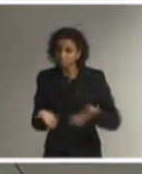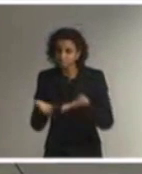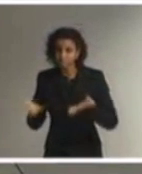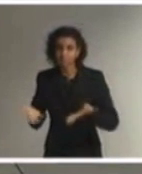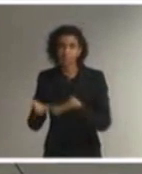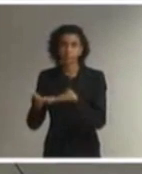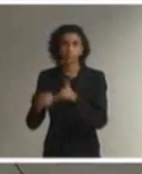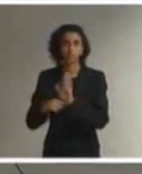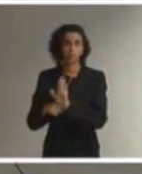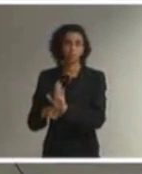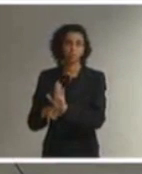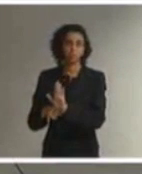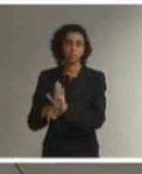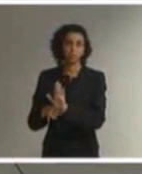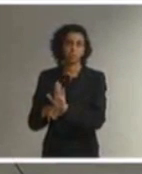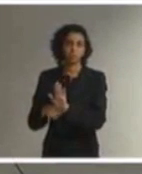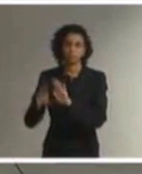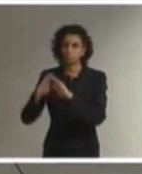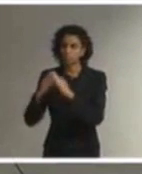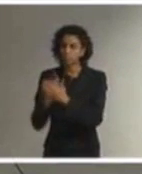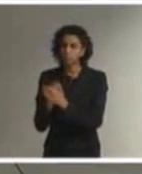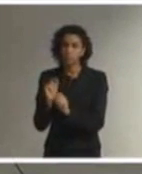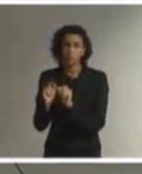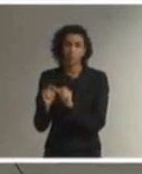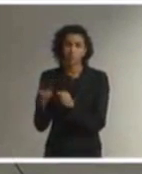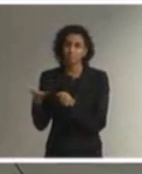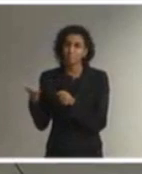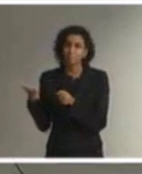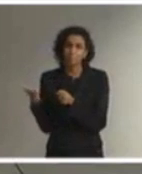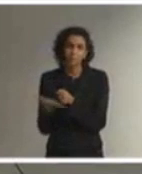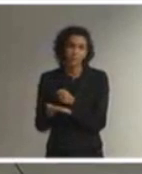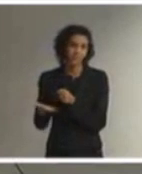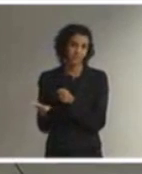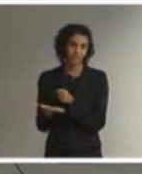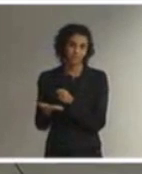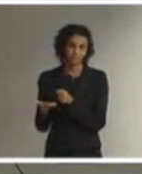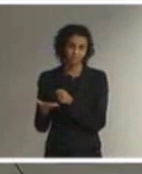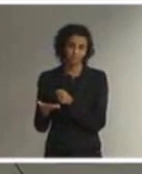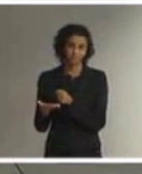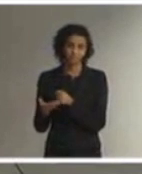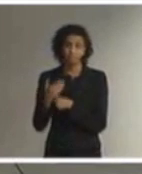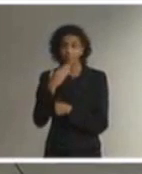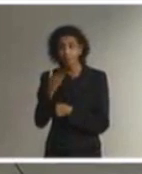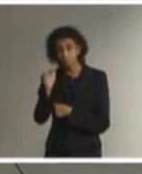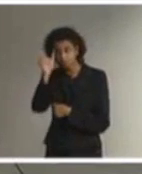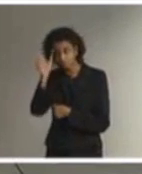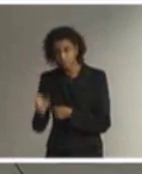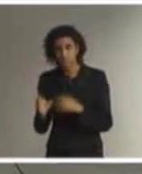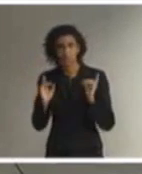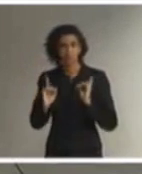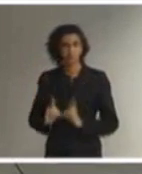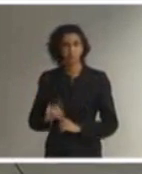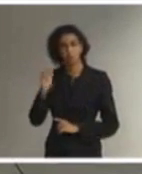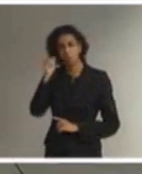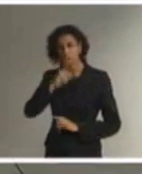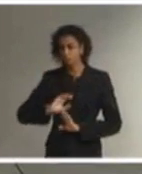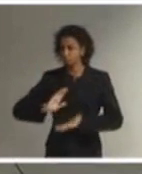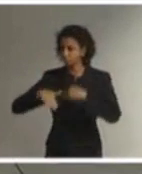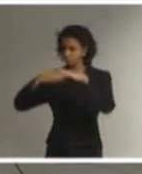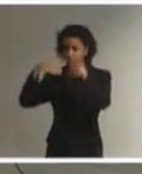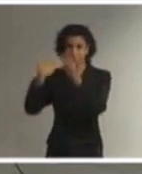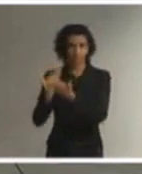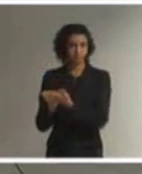necessários, fundamentais, para que a pessoa com deficiência desenvolva suas habilidades e